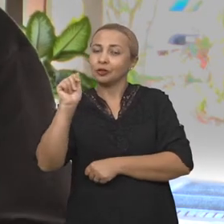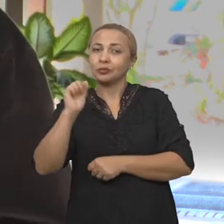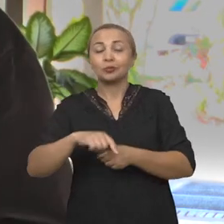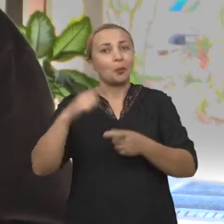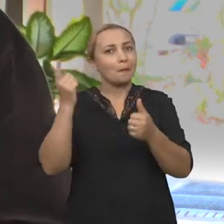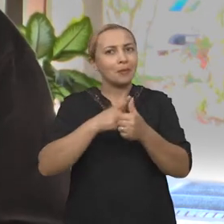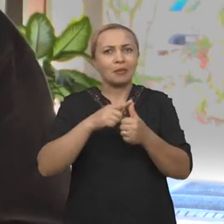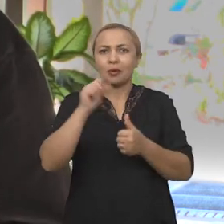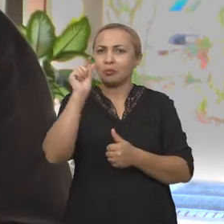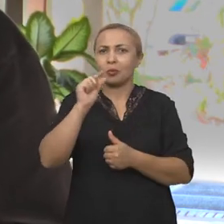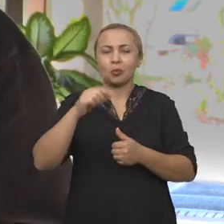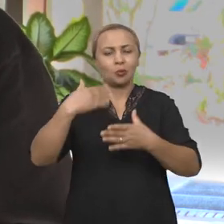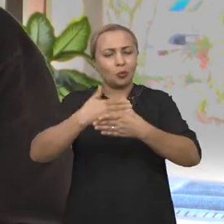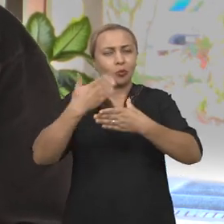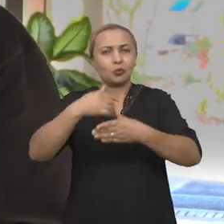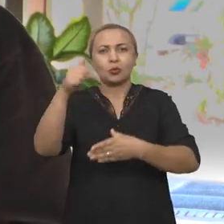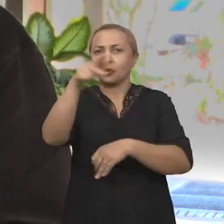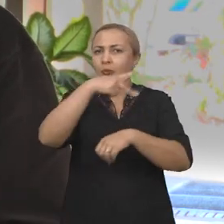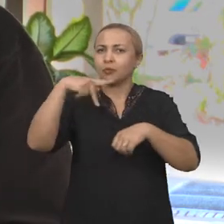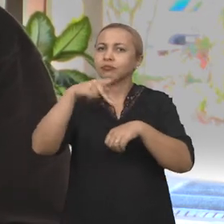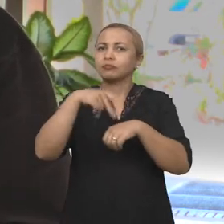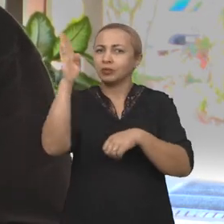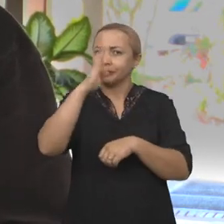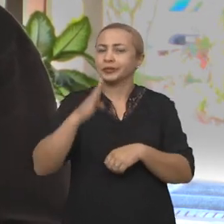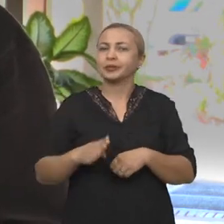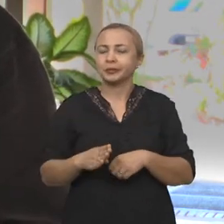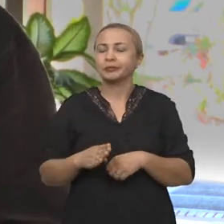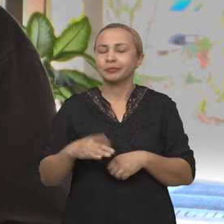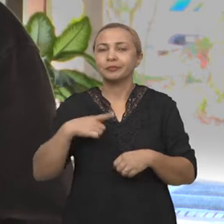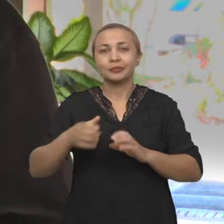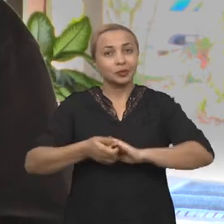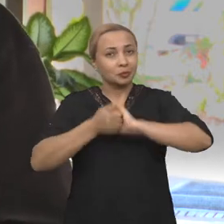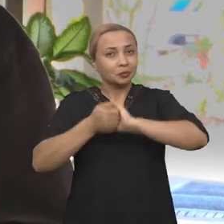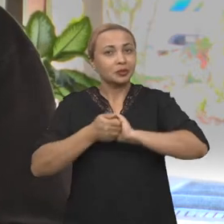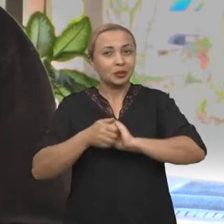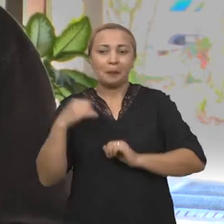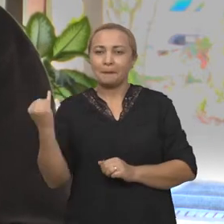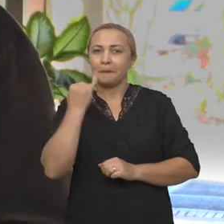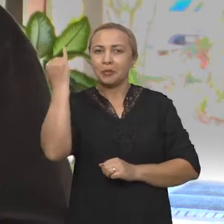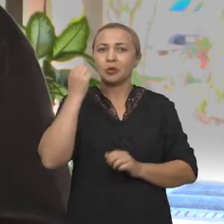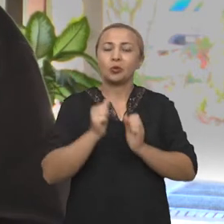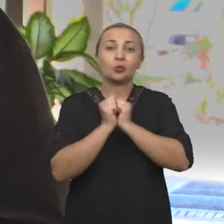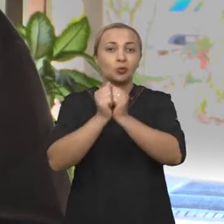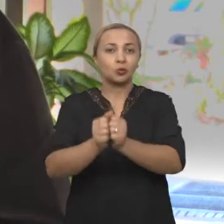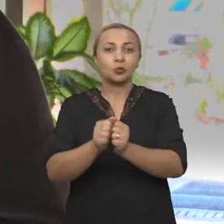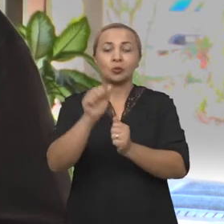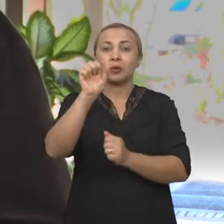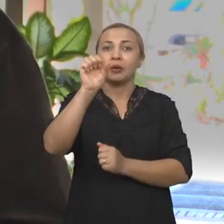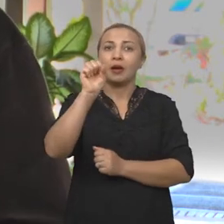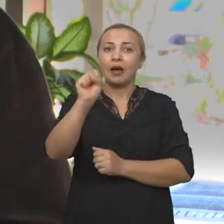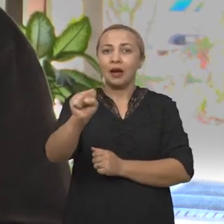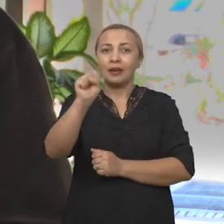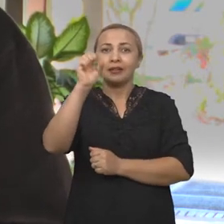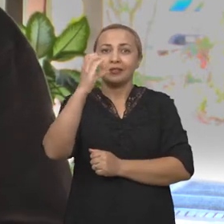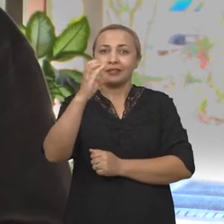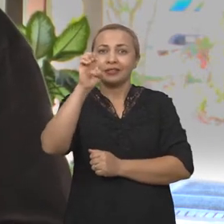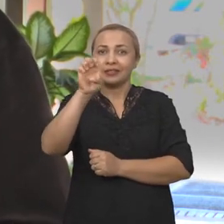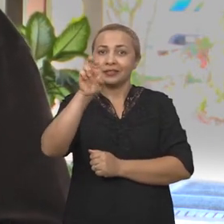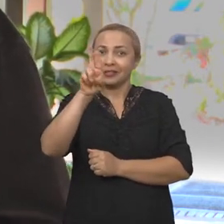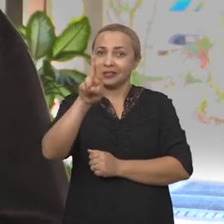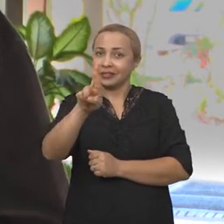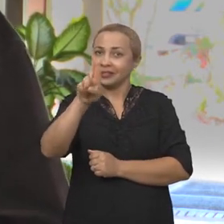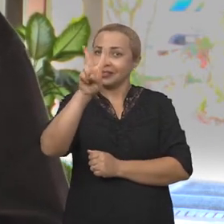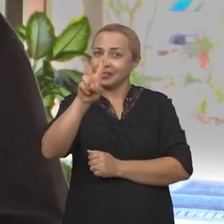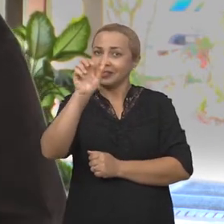construção no país, né? A gente tem, inclusive, uma parceria importante que eu tenho que mencionar aqui com a Serva Sergipe, que é a Associação de